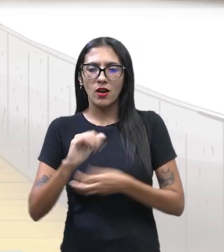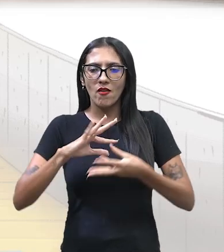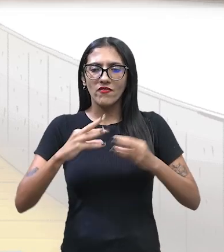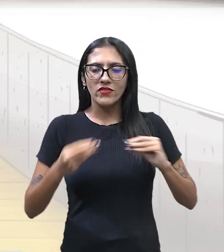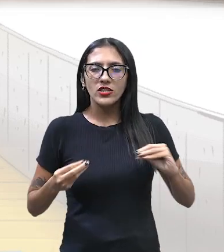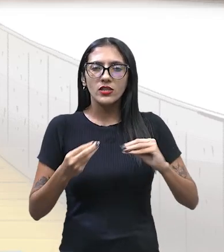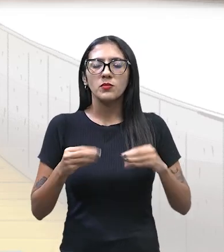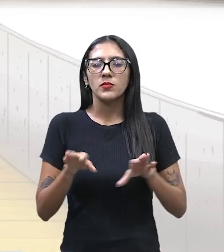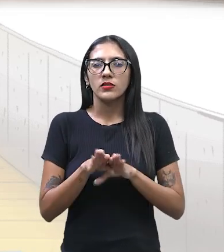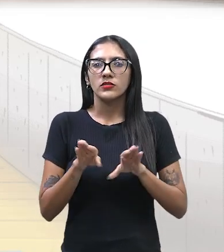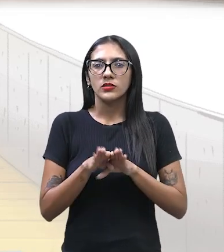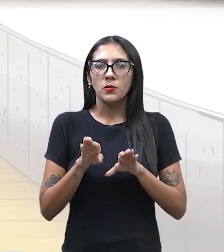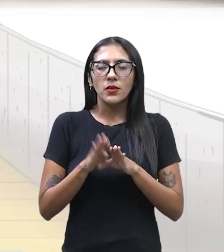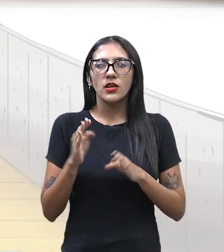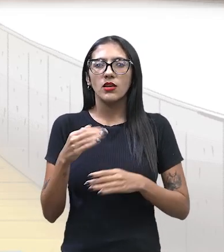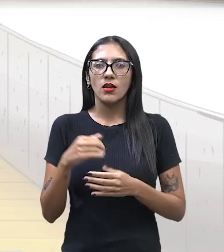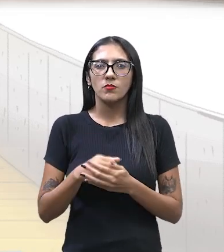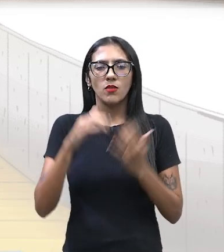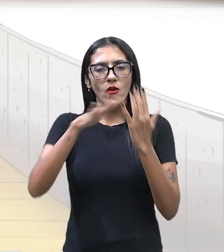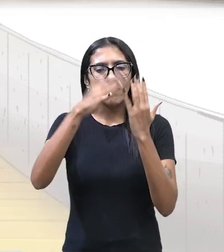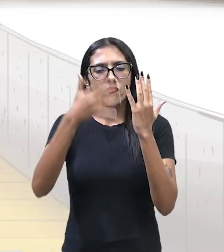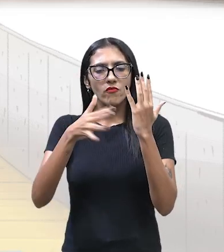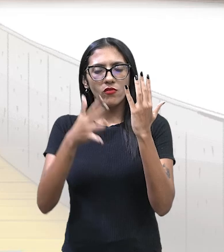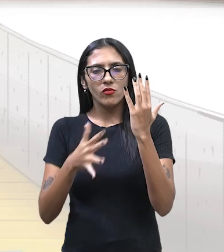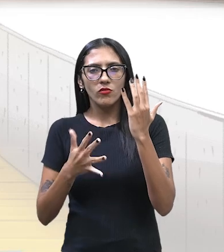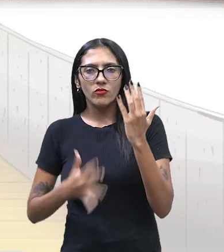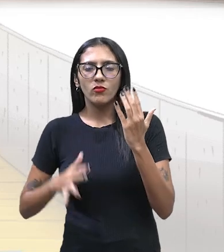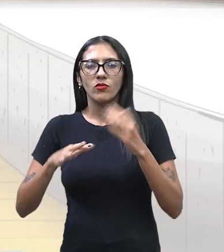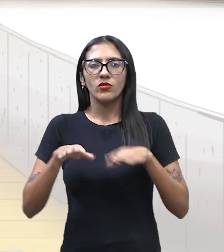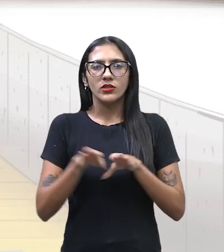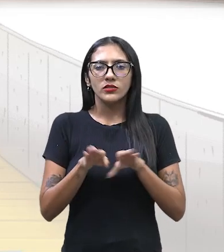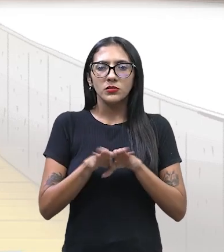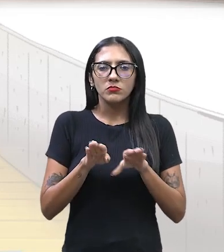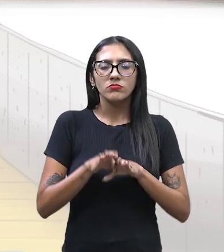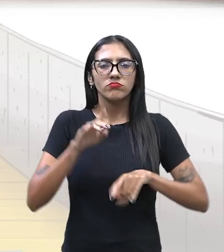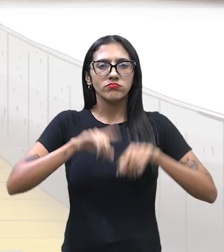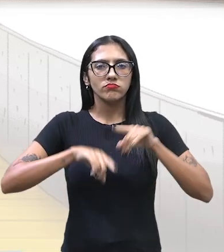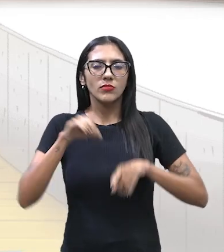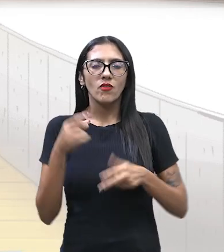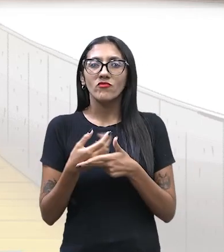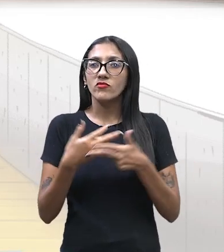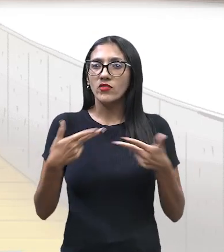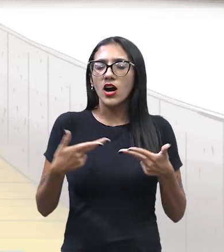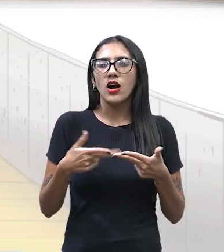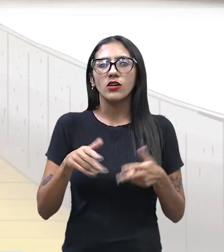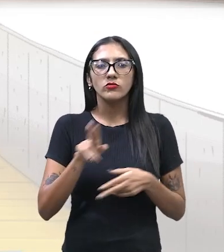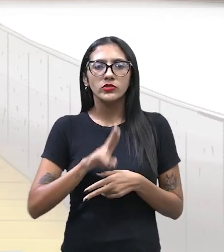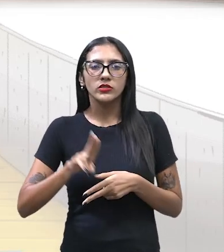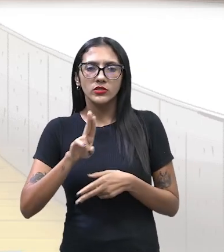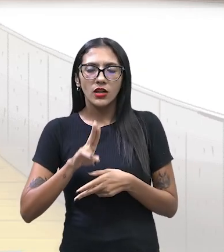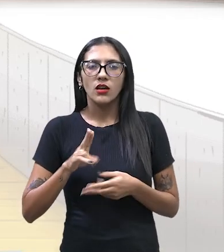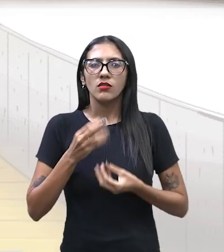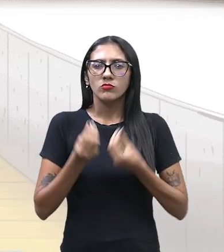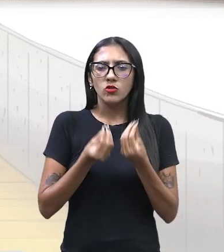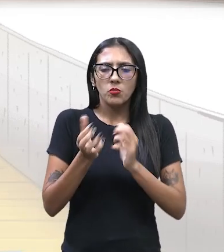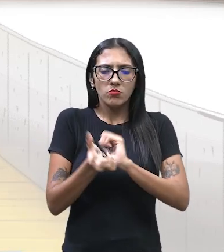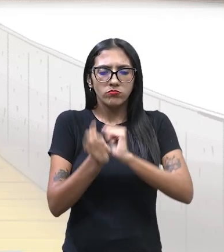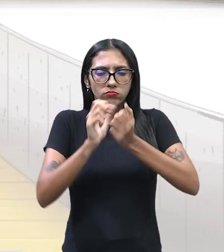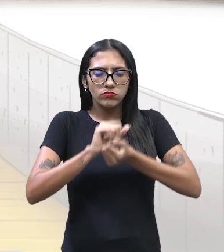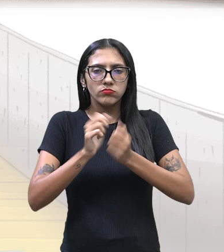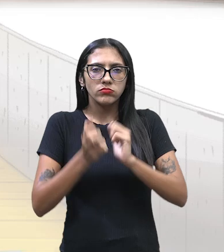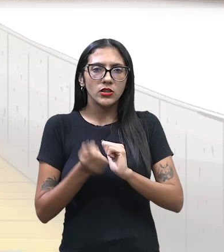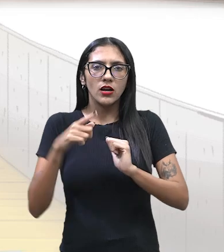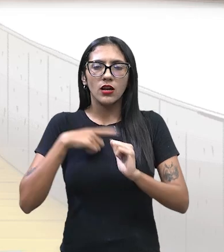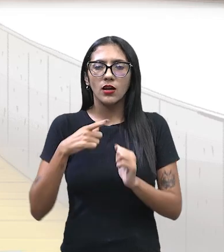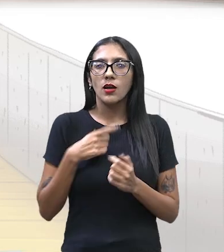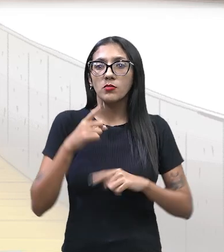sementes, folhas, aprendendo a questão da técnica de cercar as folhas. Que é algo tradicional, que é algo cultural, né?